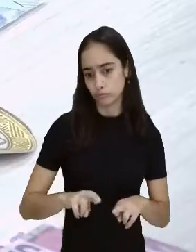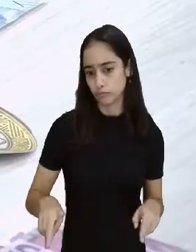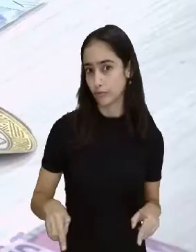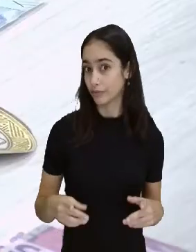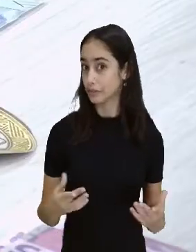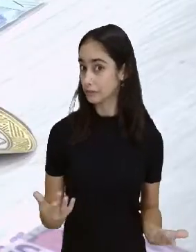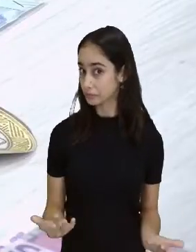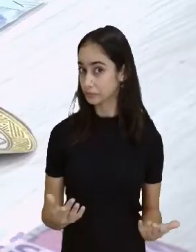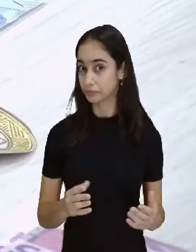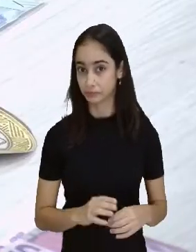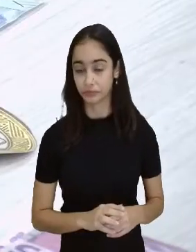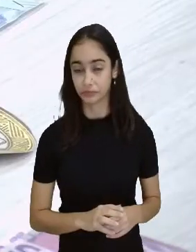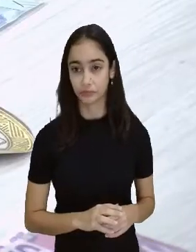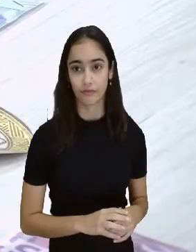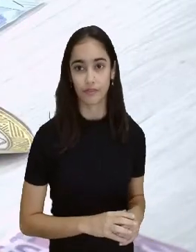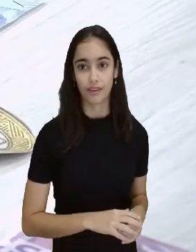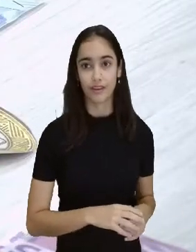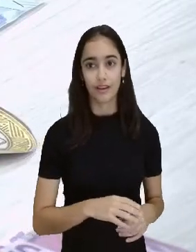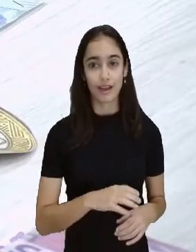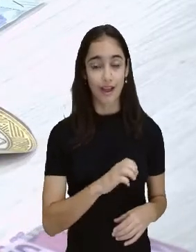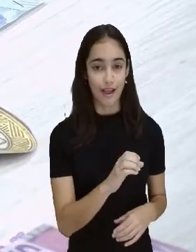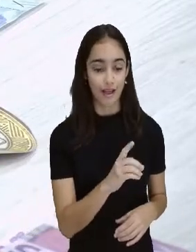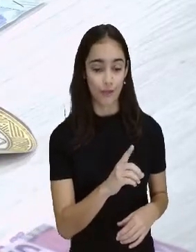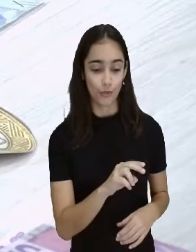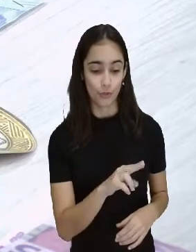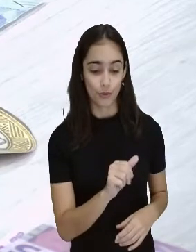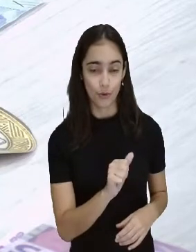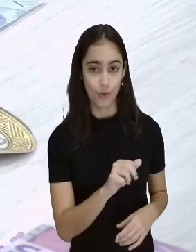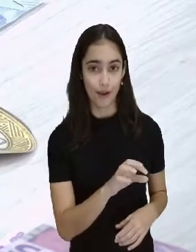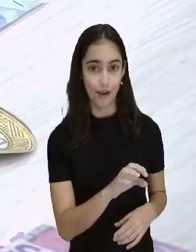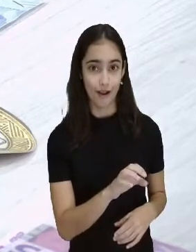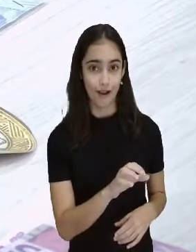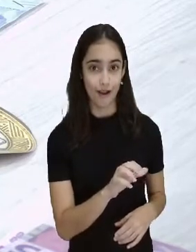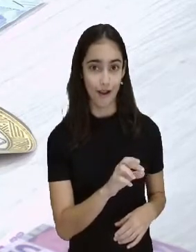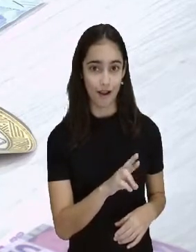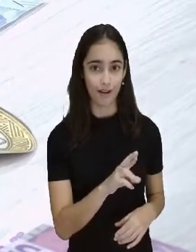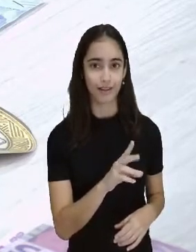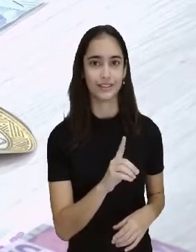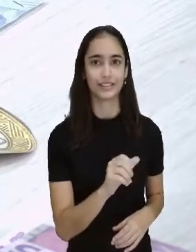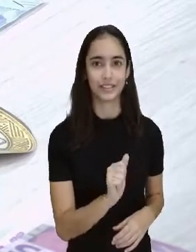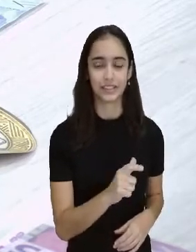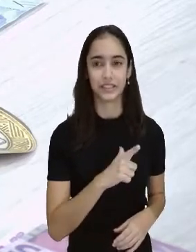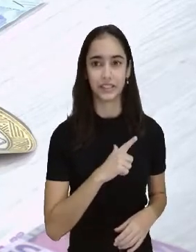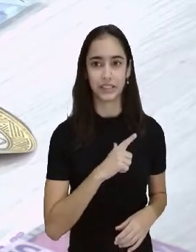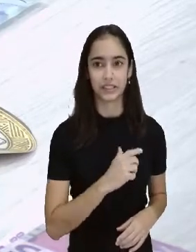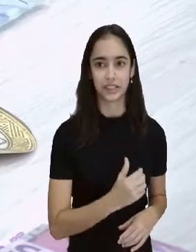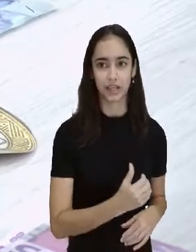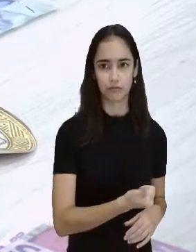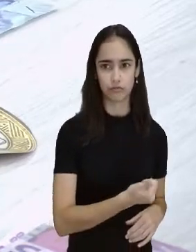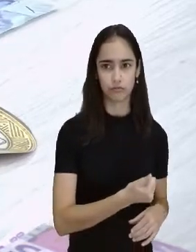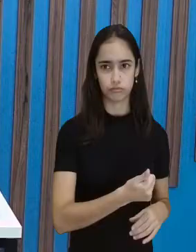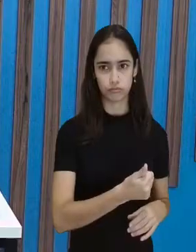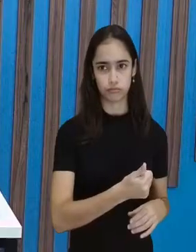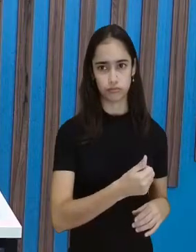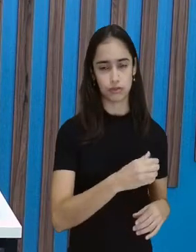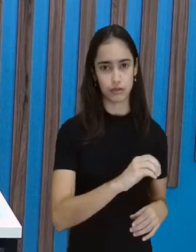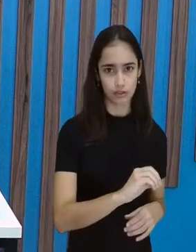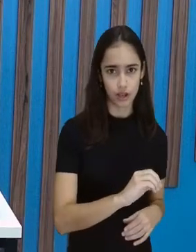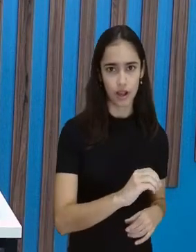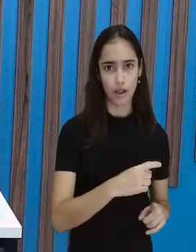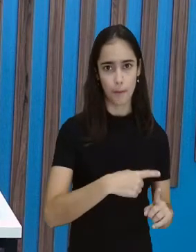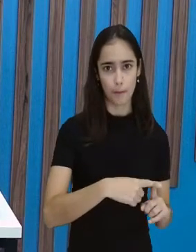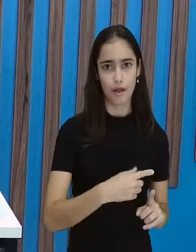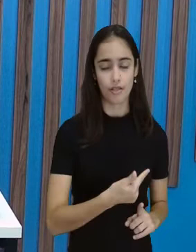ela já tem 10 com mais 2. 10, 11, 12, certo? Com mais 2, já tem 12.